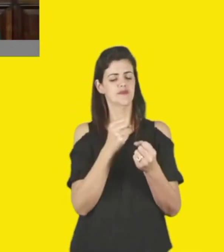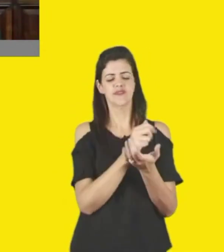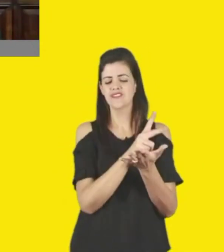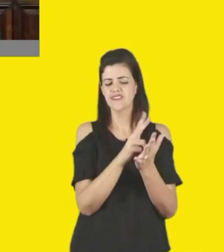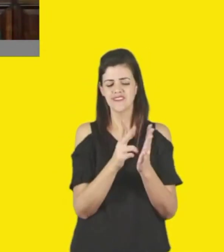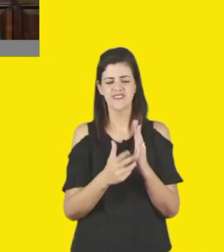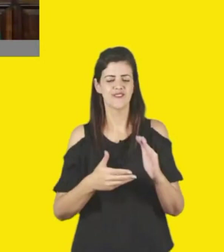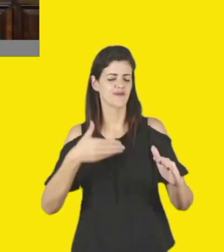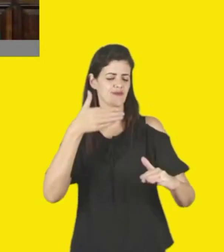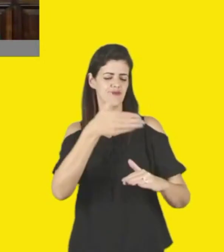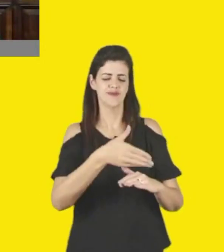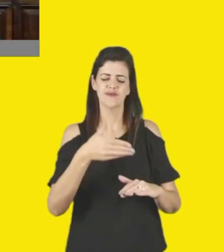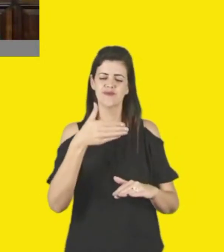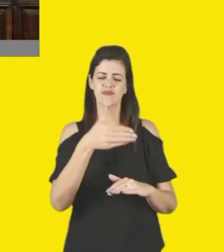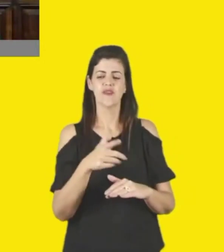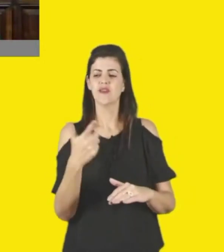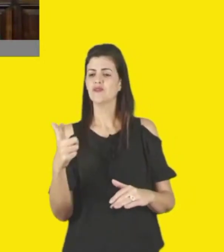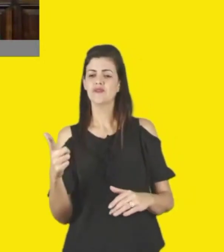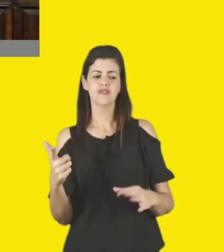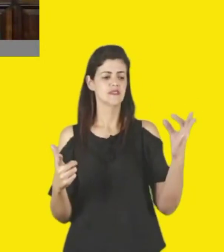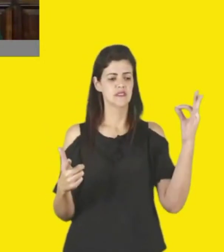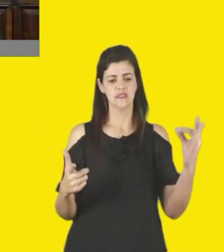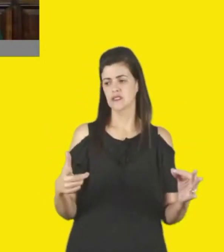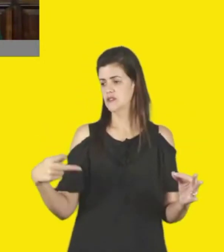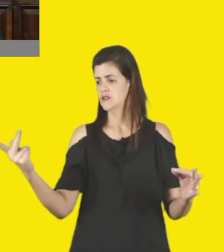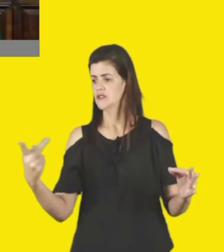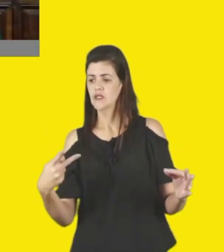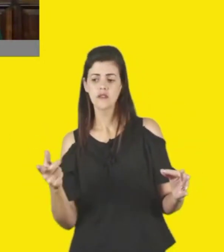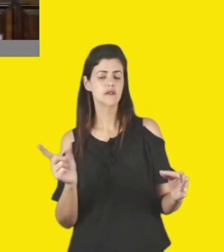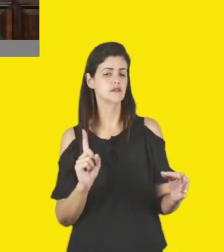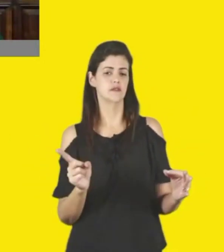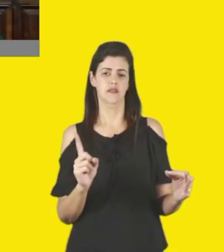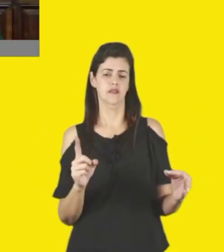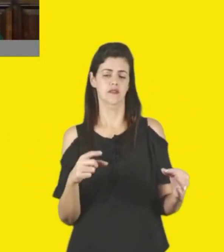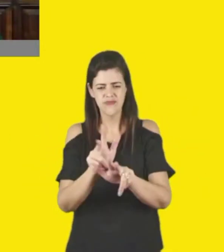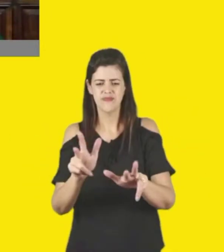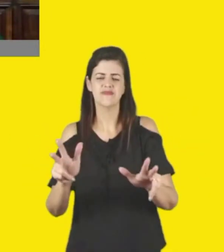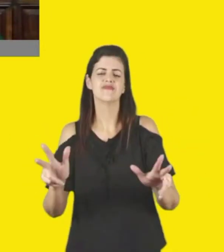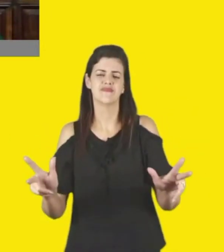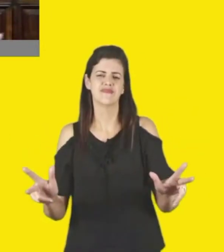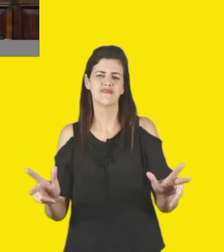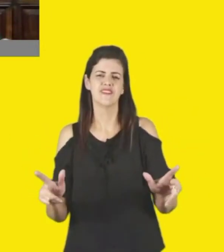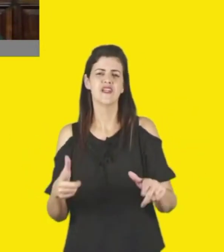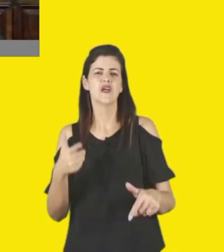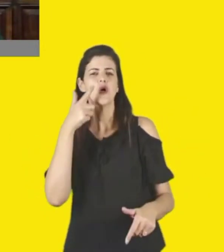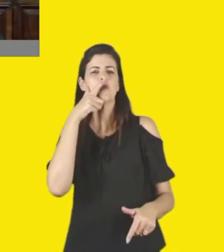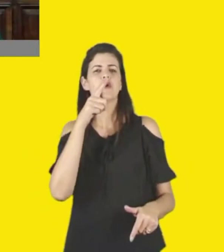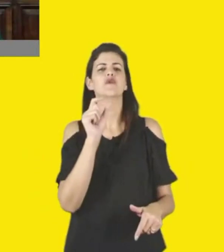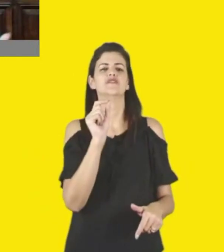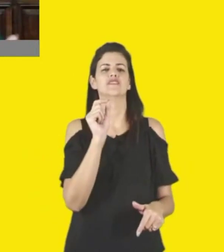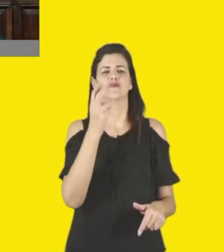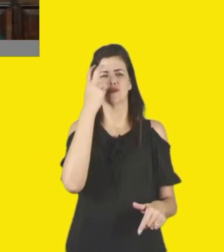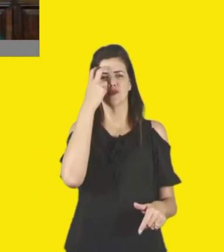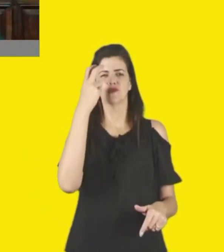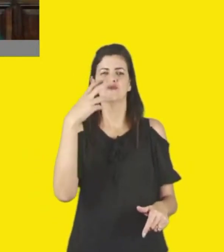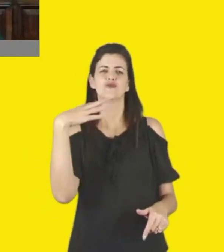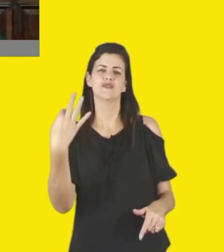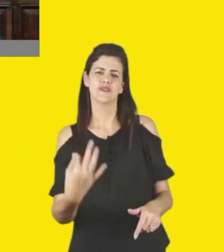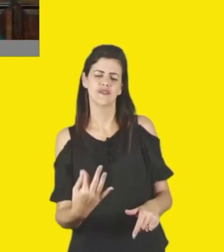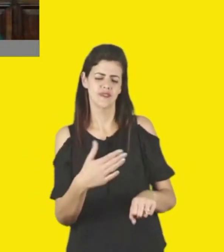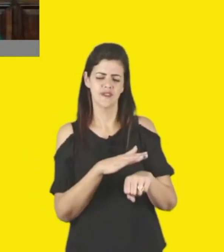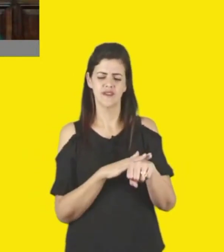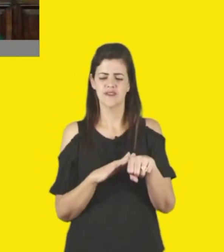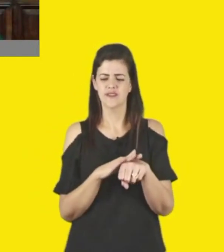não há um modo certo ou errado de olhar, ela é muito trágil, para que a gente possa tratar a cultura